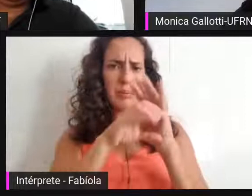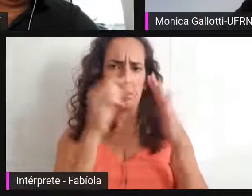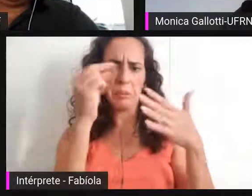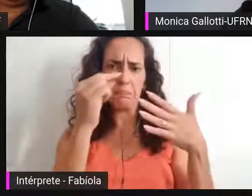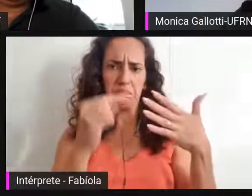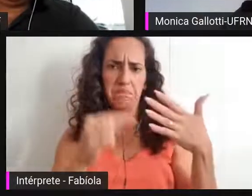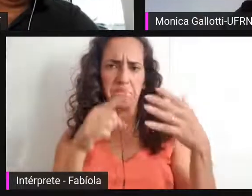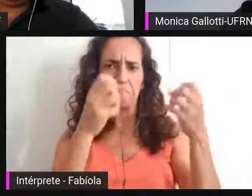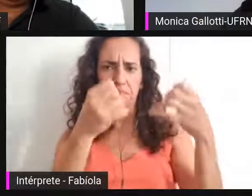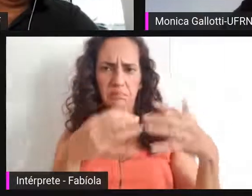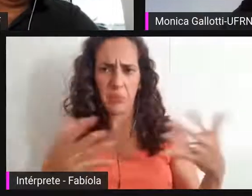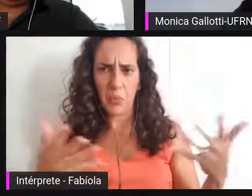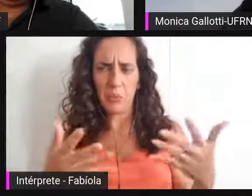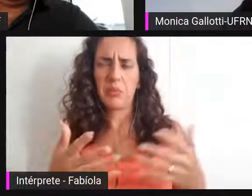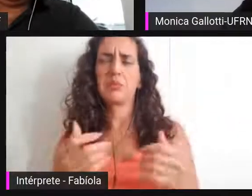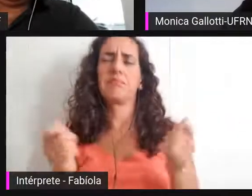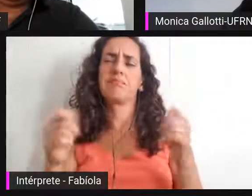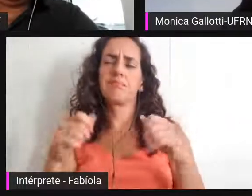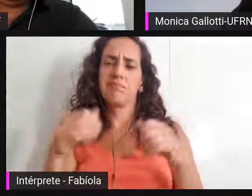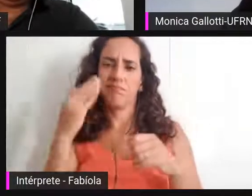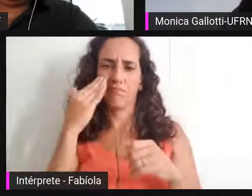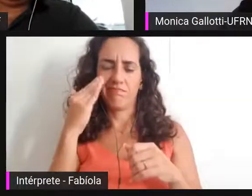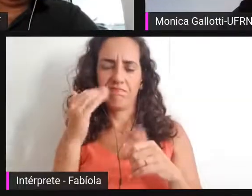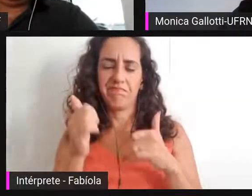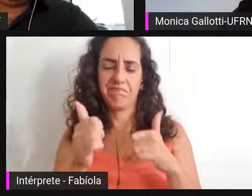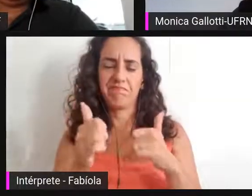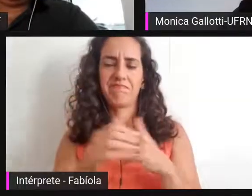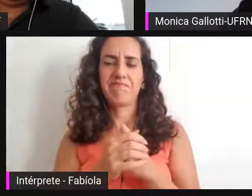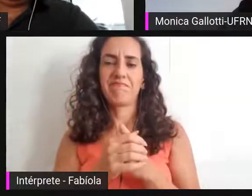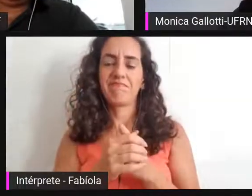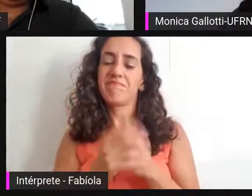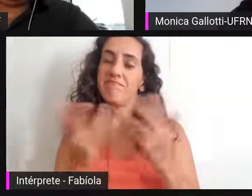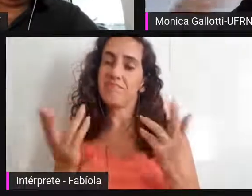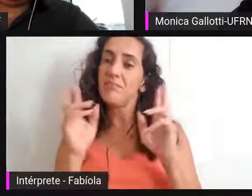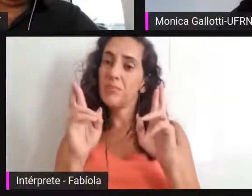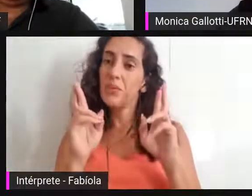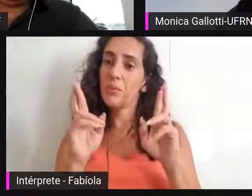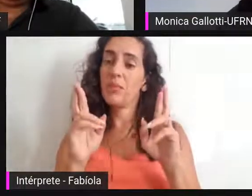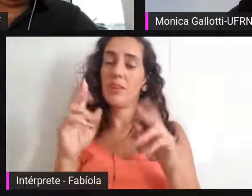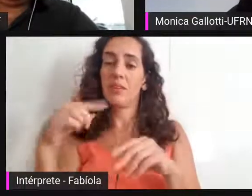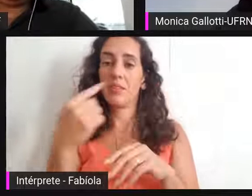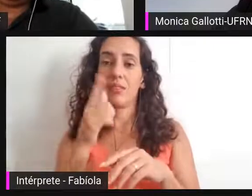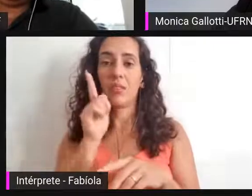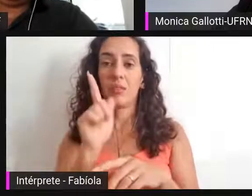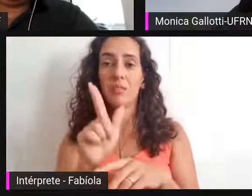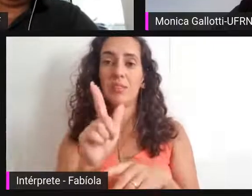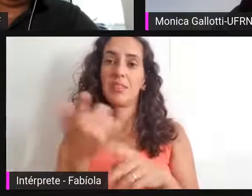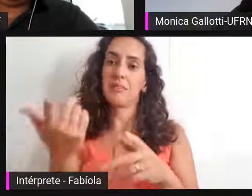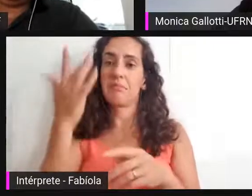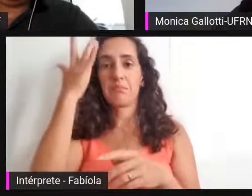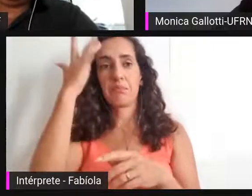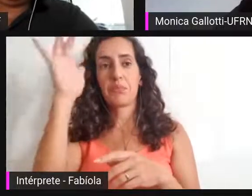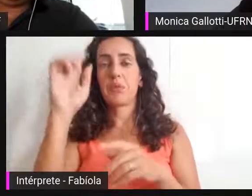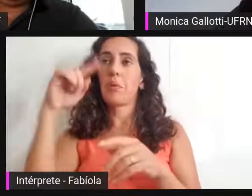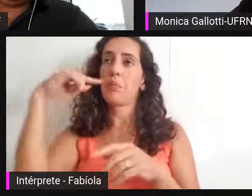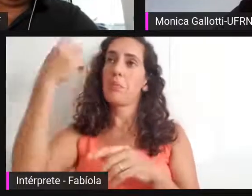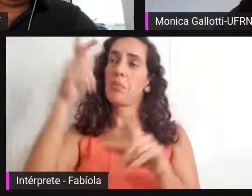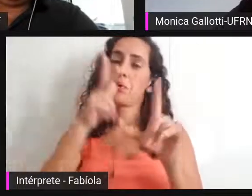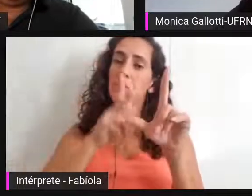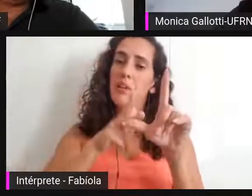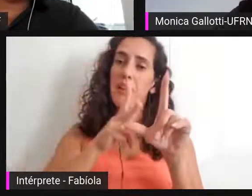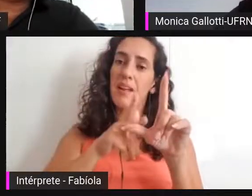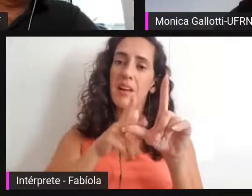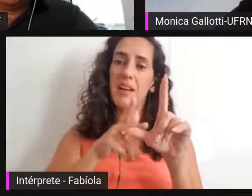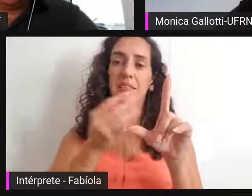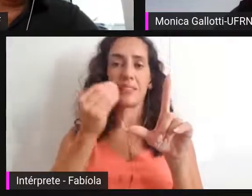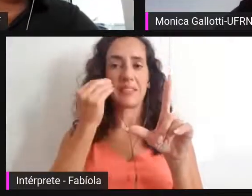você trouxe espero que a gente consiga quem sabe uma outra live para a gente